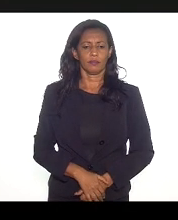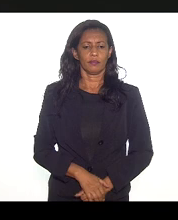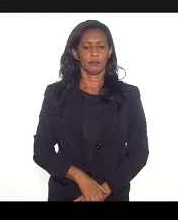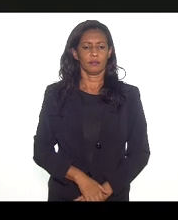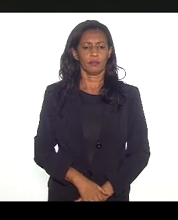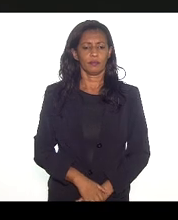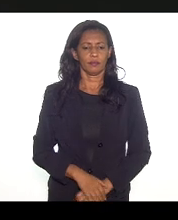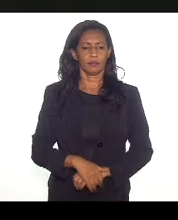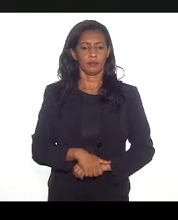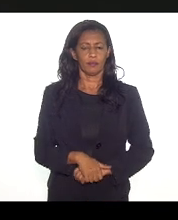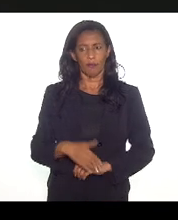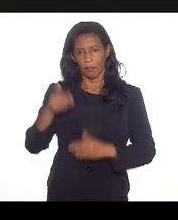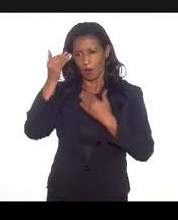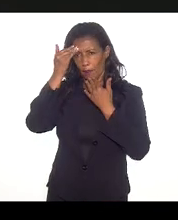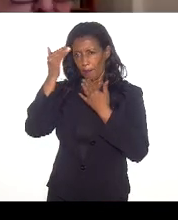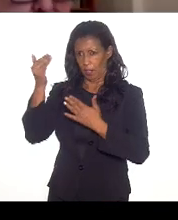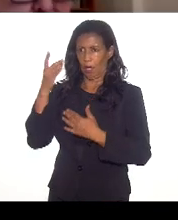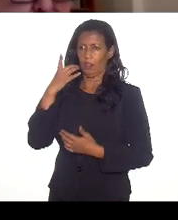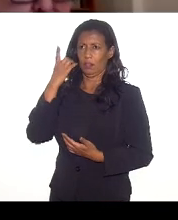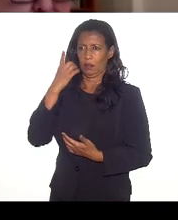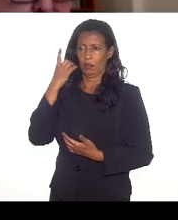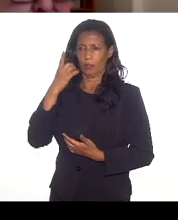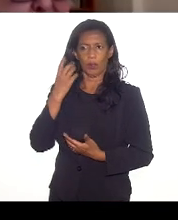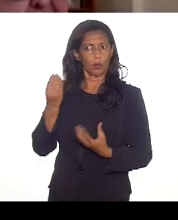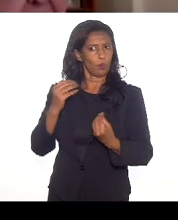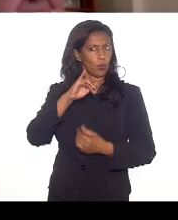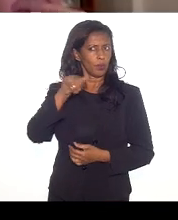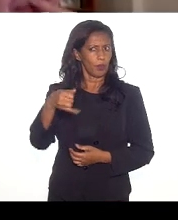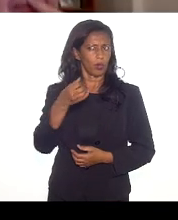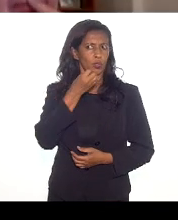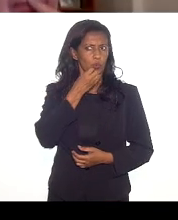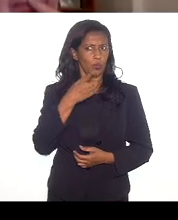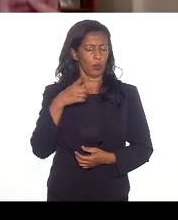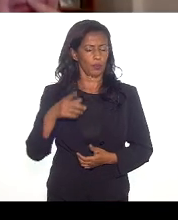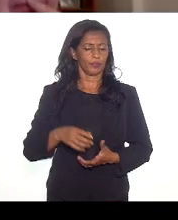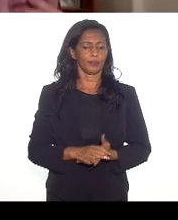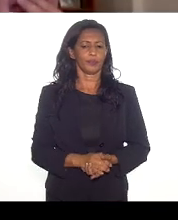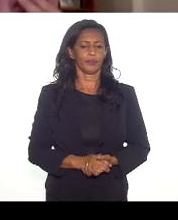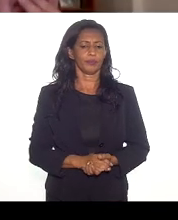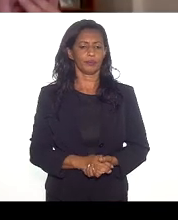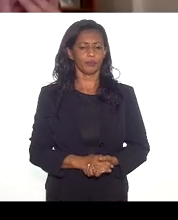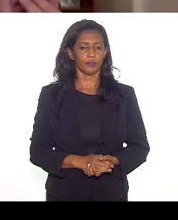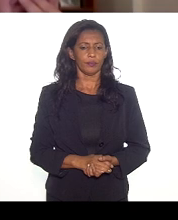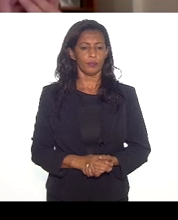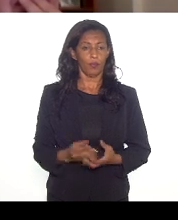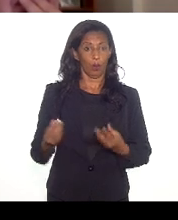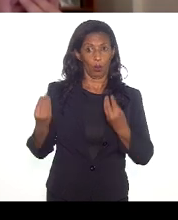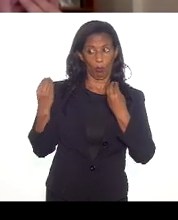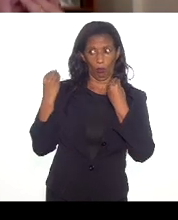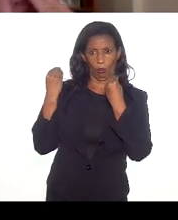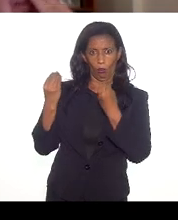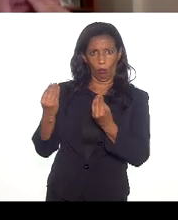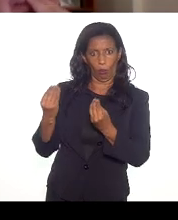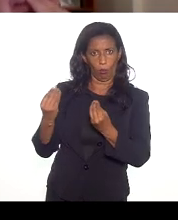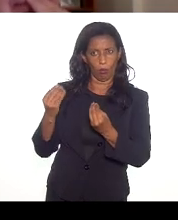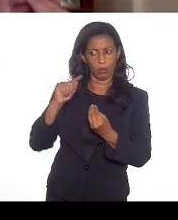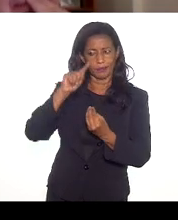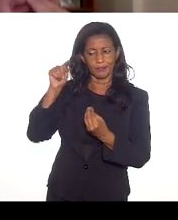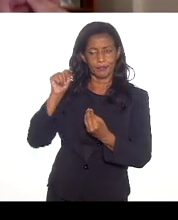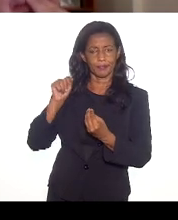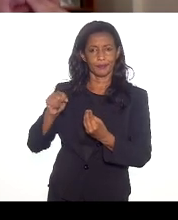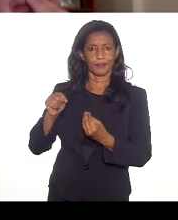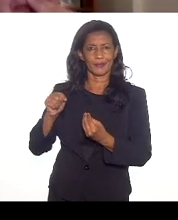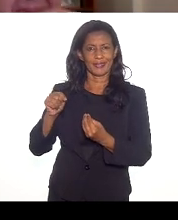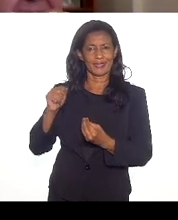Obrigada, Flávio, por sua intervenção, muito importante, muito boa. O como é fundamental, acho que essa dúvida